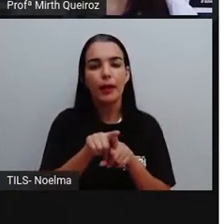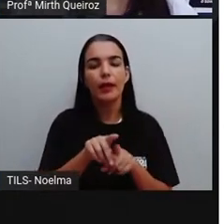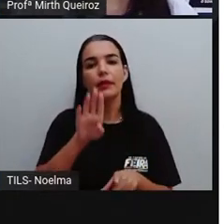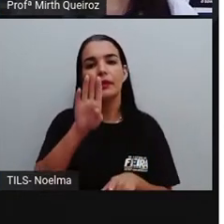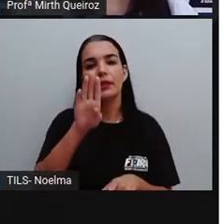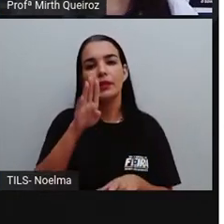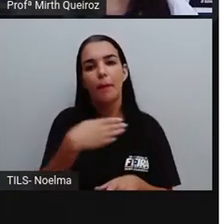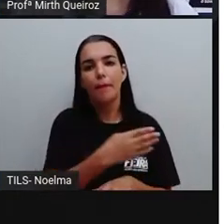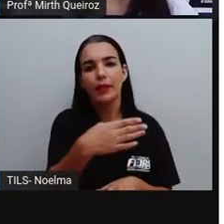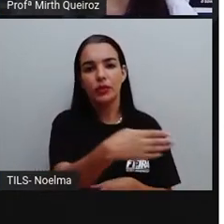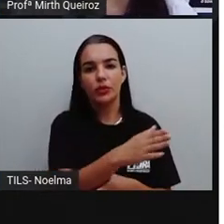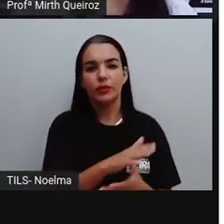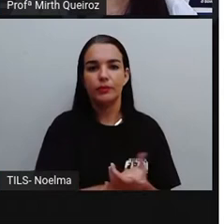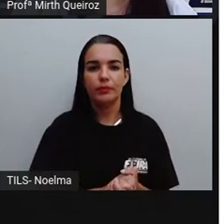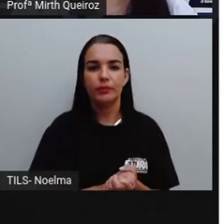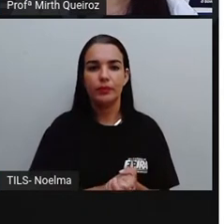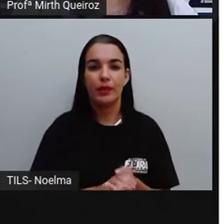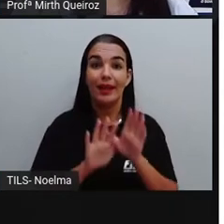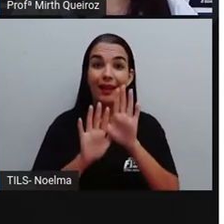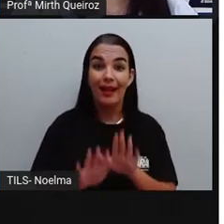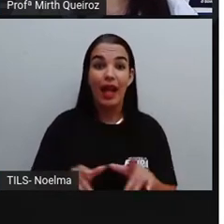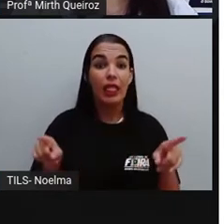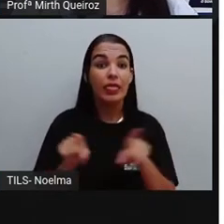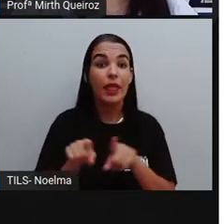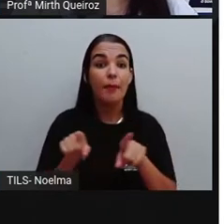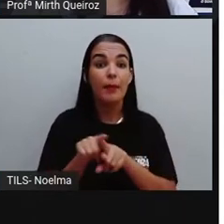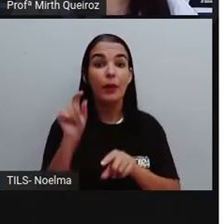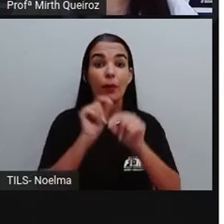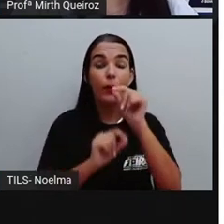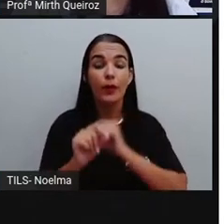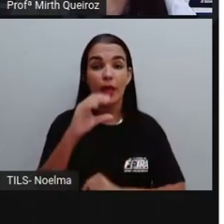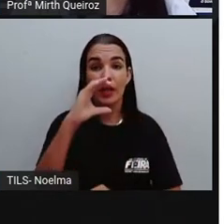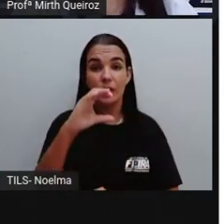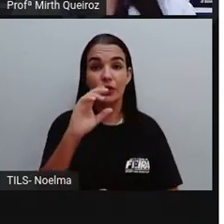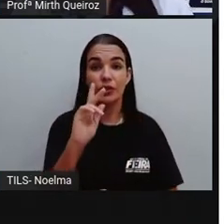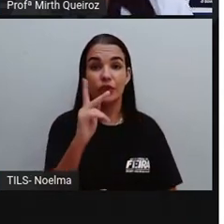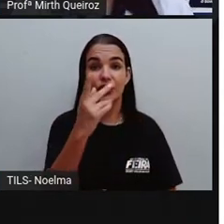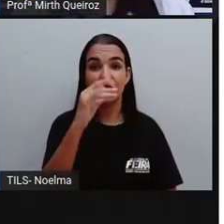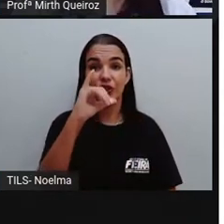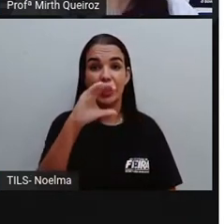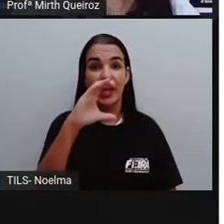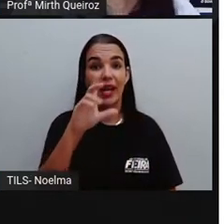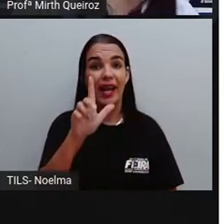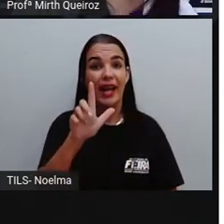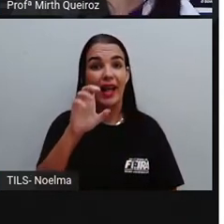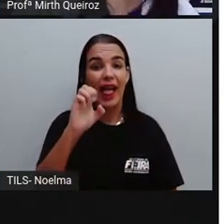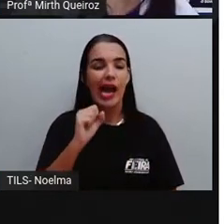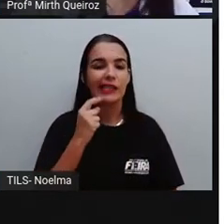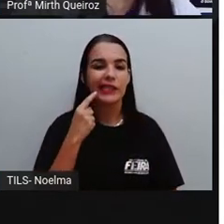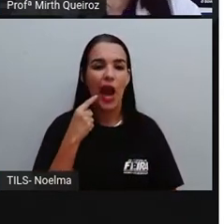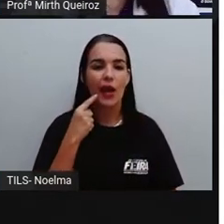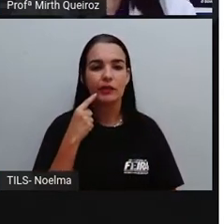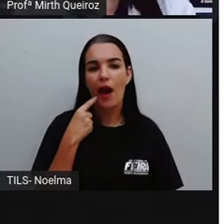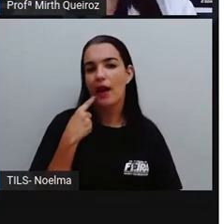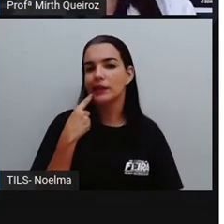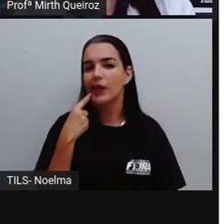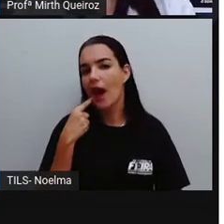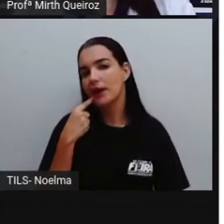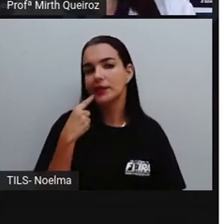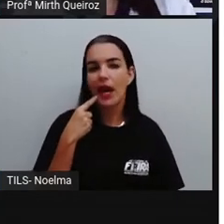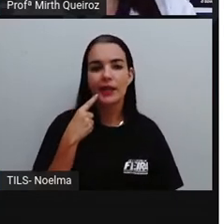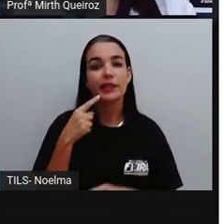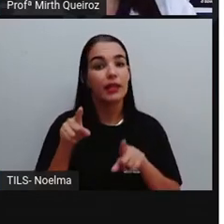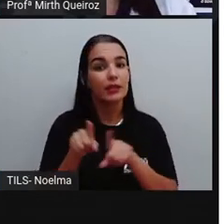virava dinheiro nas mãos dos soldados na Segunda Guerra. Imagine aí, gente, você comprar alguma coisa com um